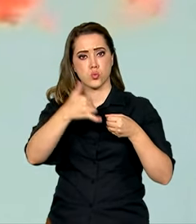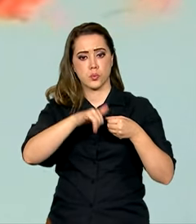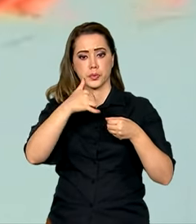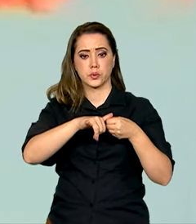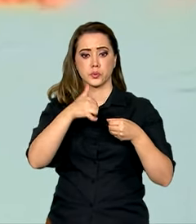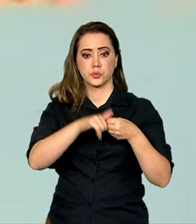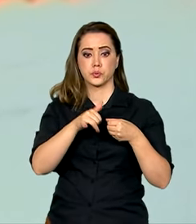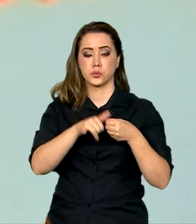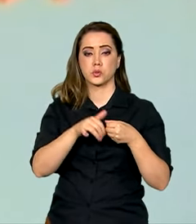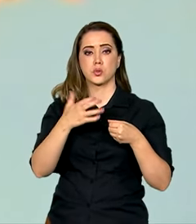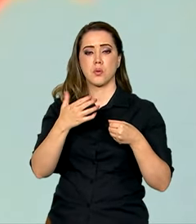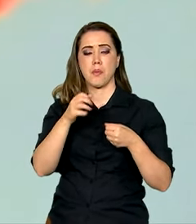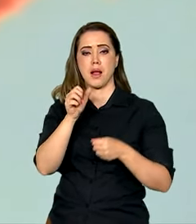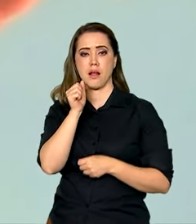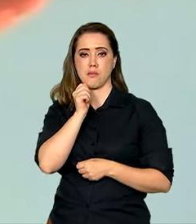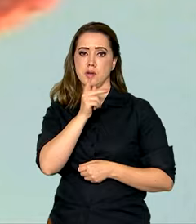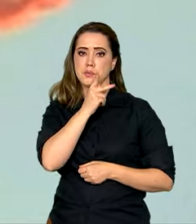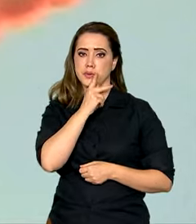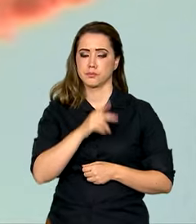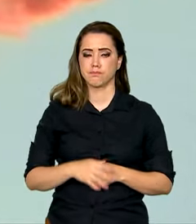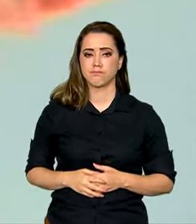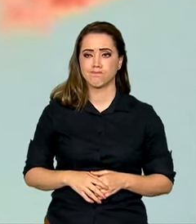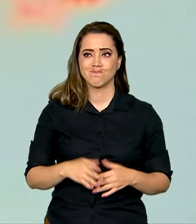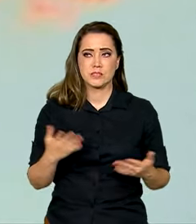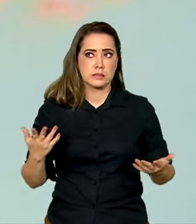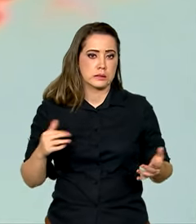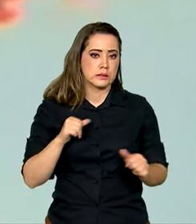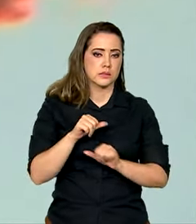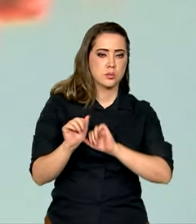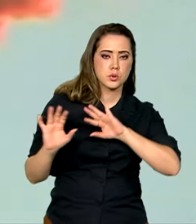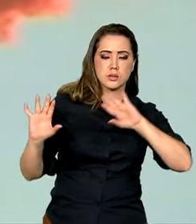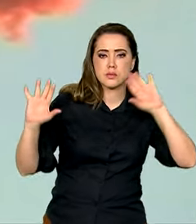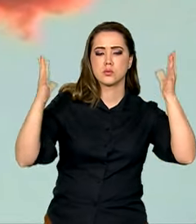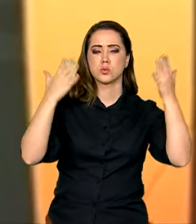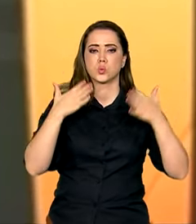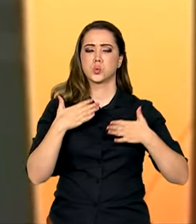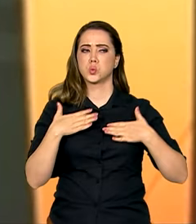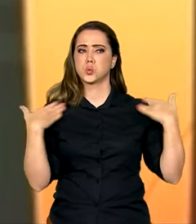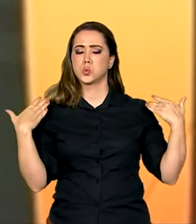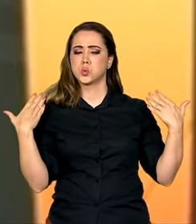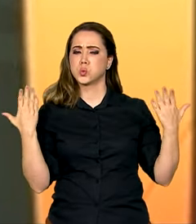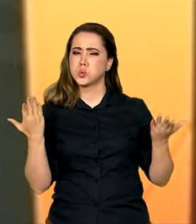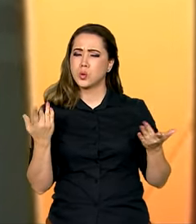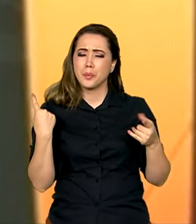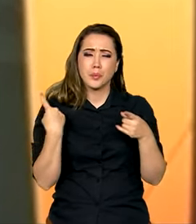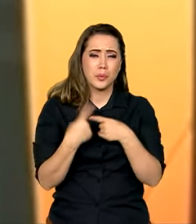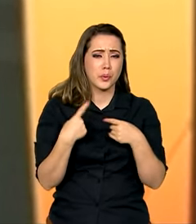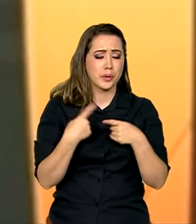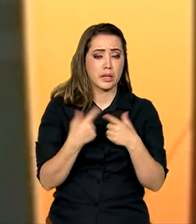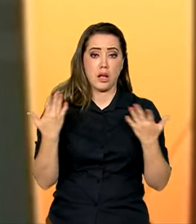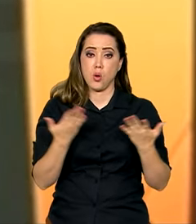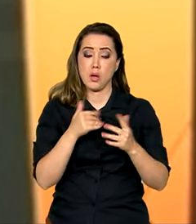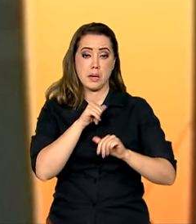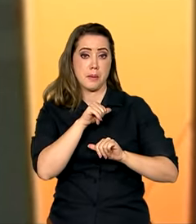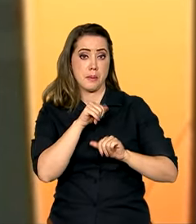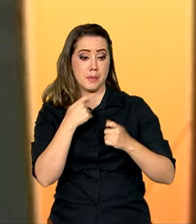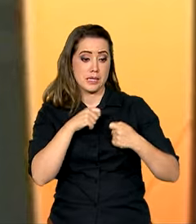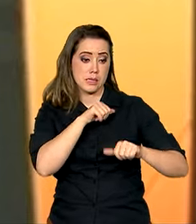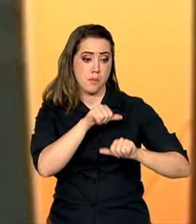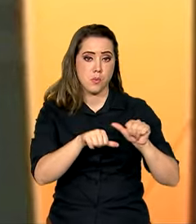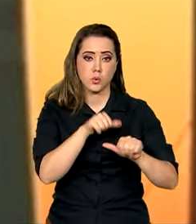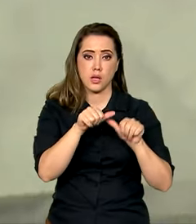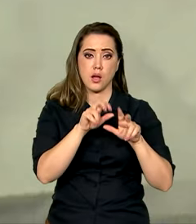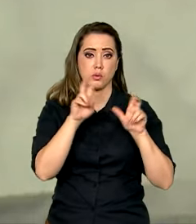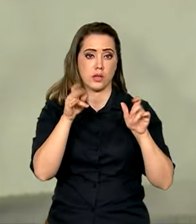As mudanças climáticas assustam e levam os governantes do mundo todo a acelerar o processo de transição